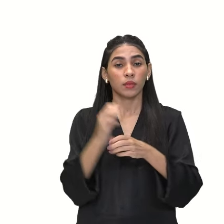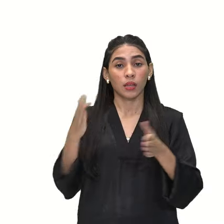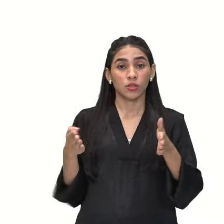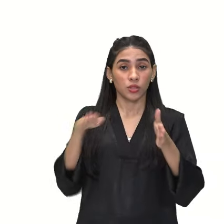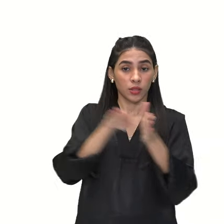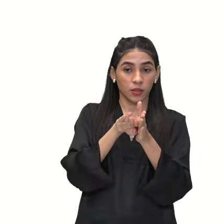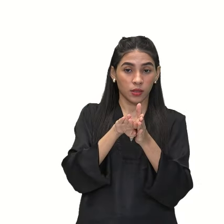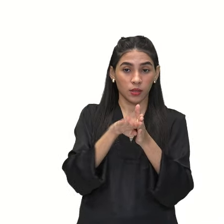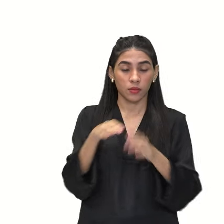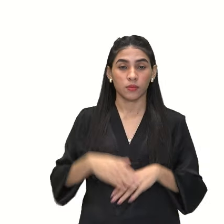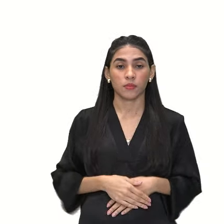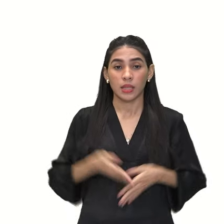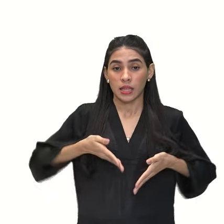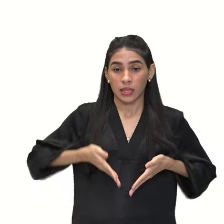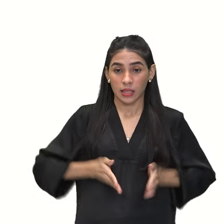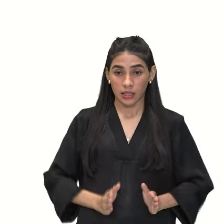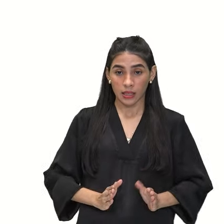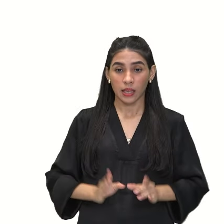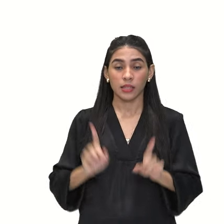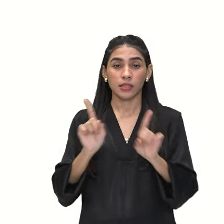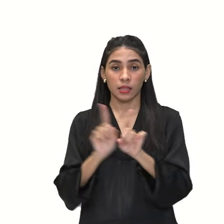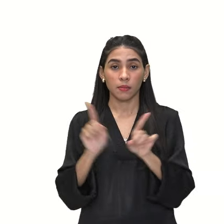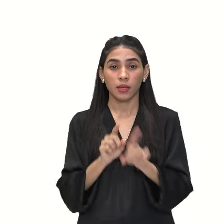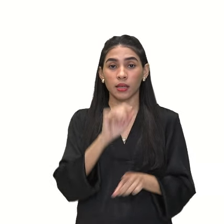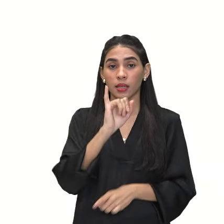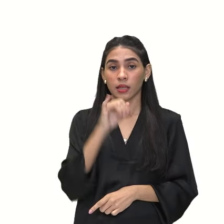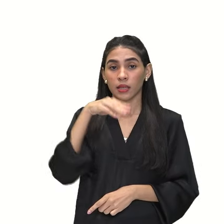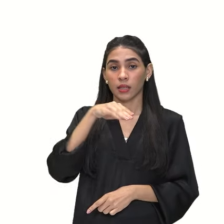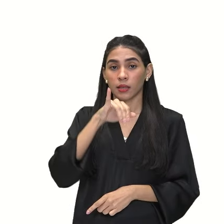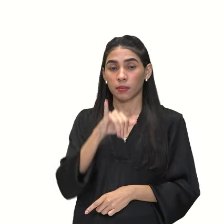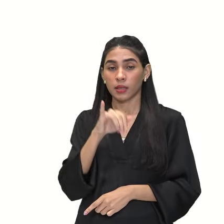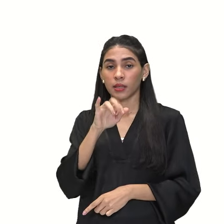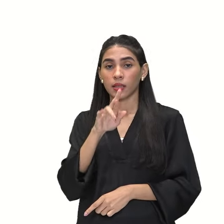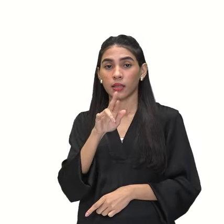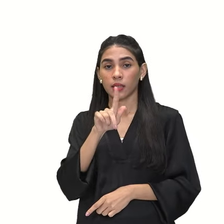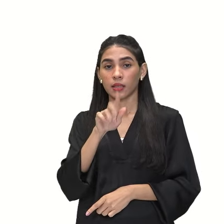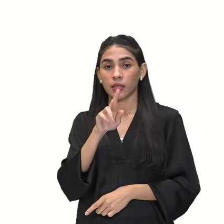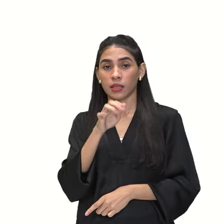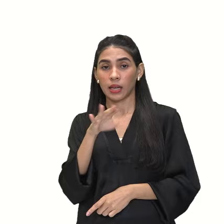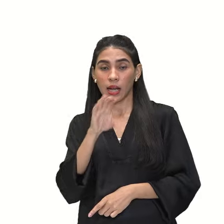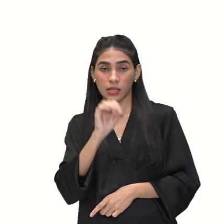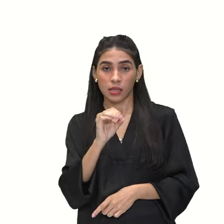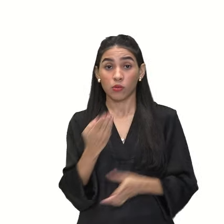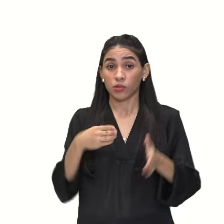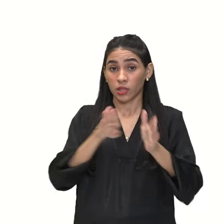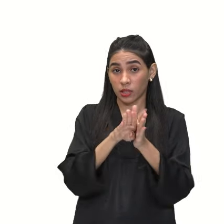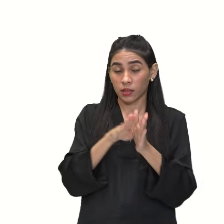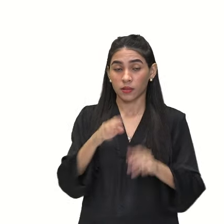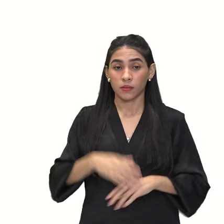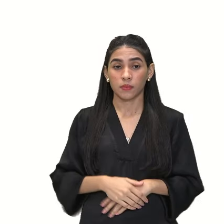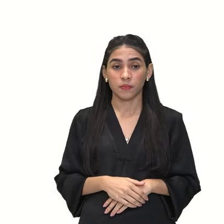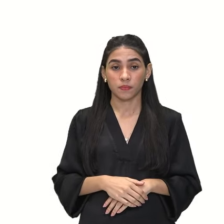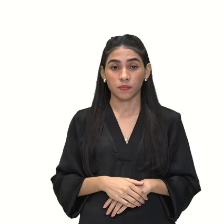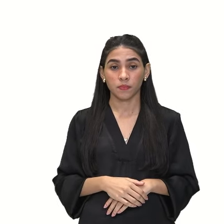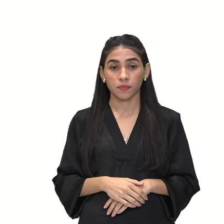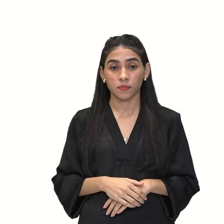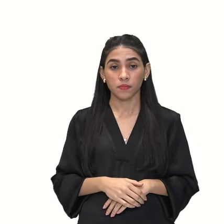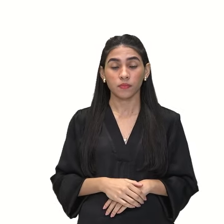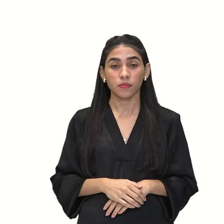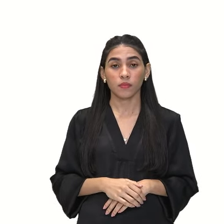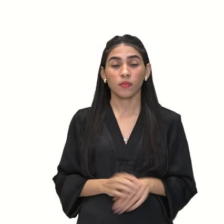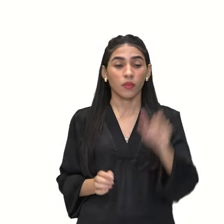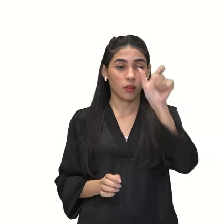A natalidade e imigração. É quem estão chegando. E aqui nas colunas centrais,